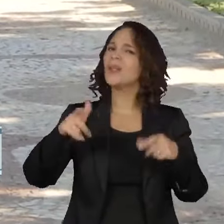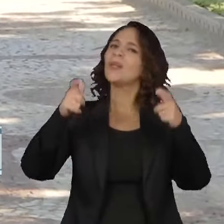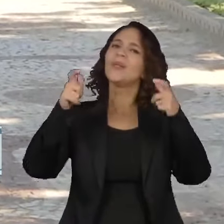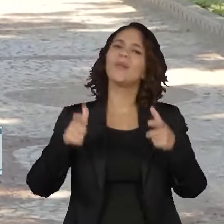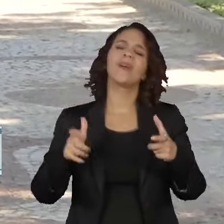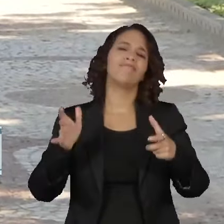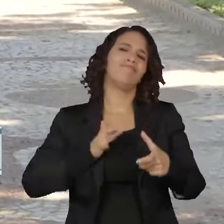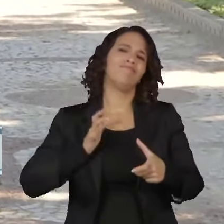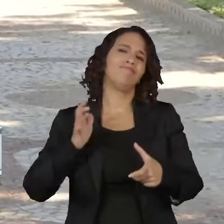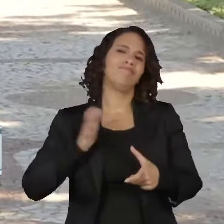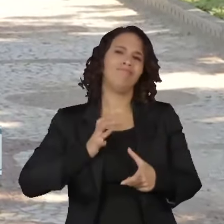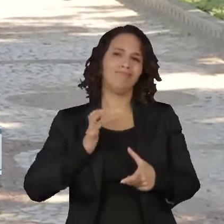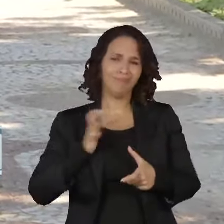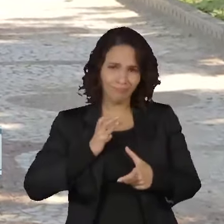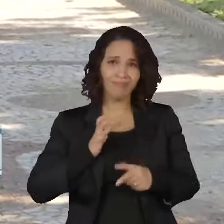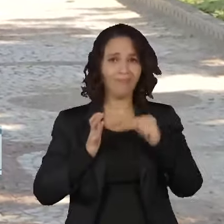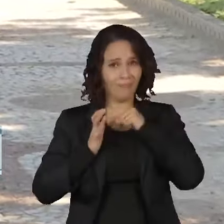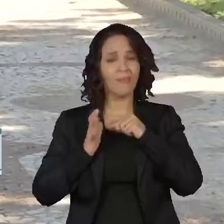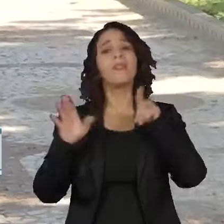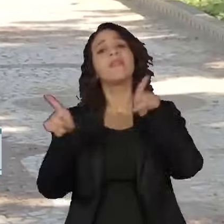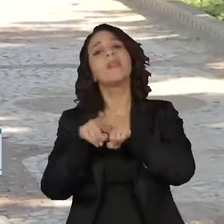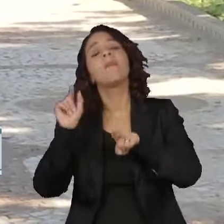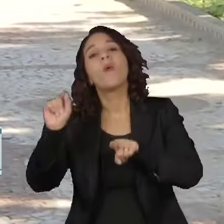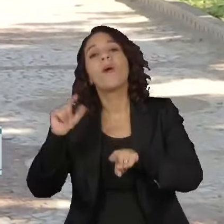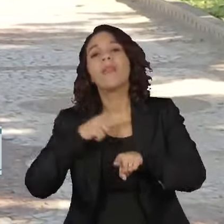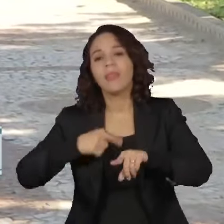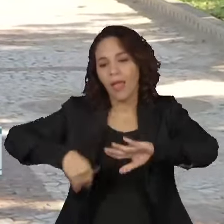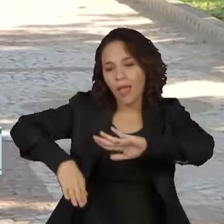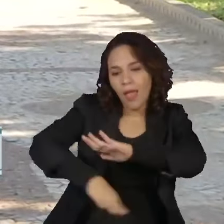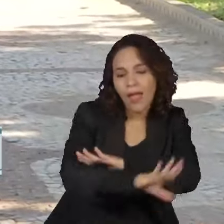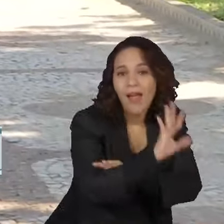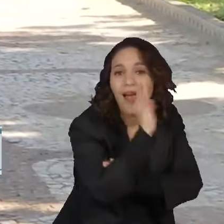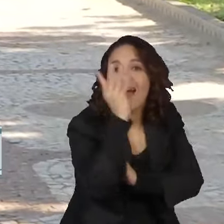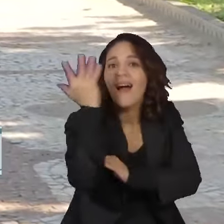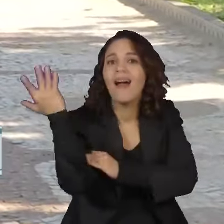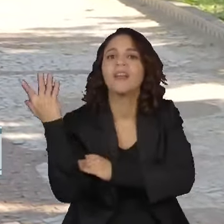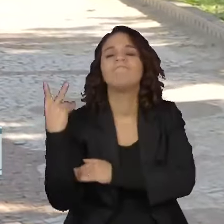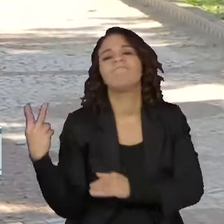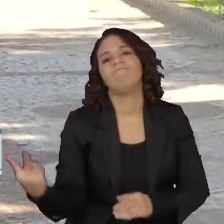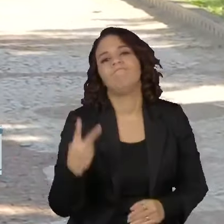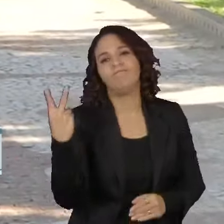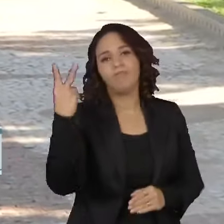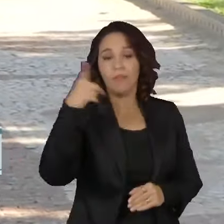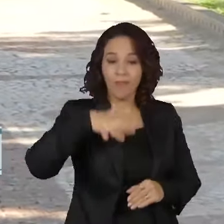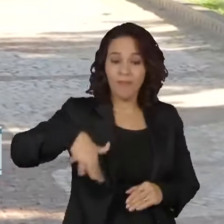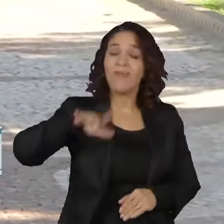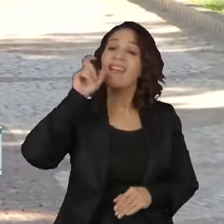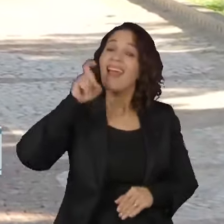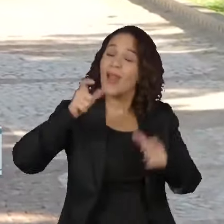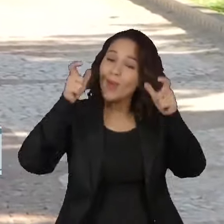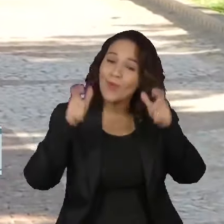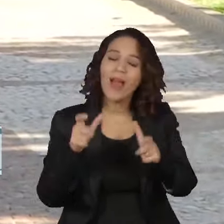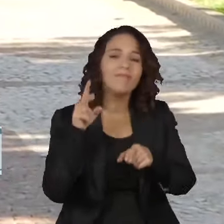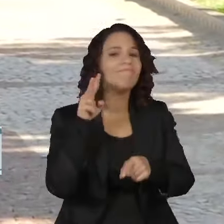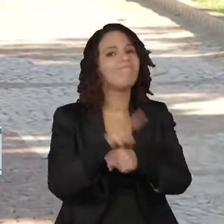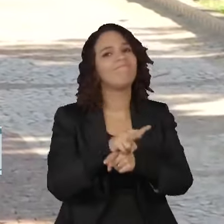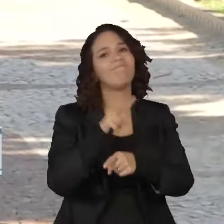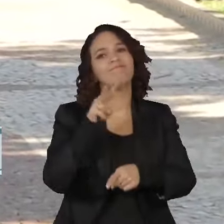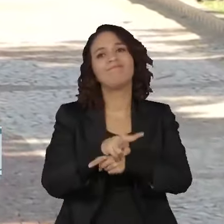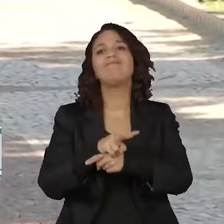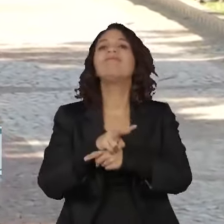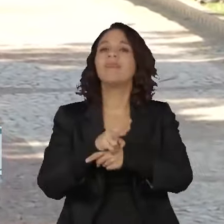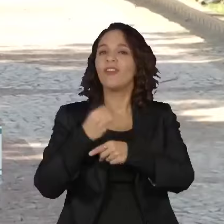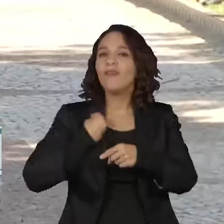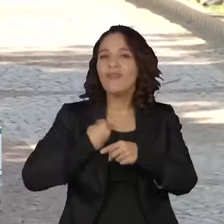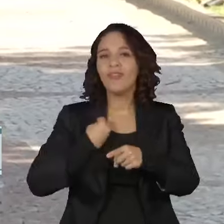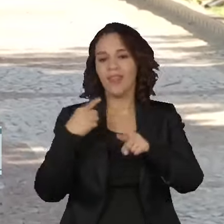quando o assunto é biodiversidade, onde estão ou deveriam estar áreas importantes para a renovação